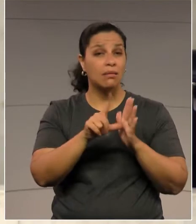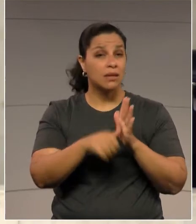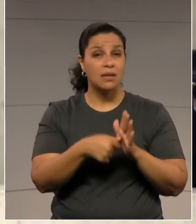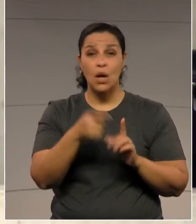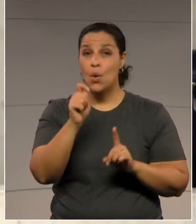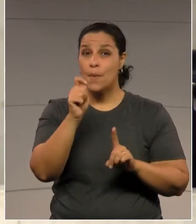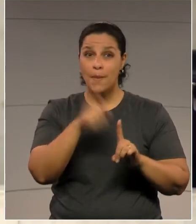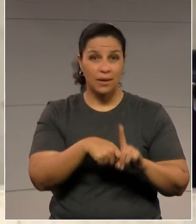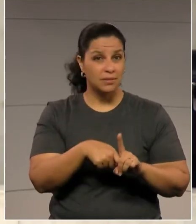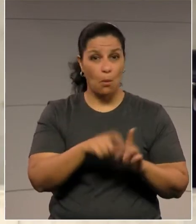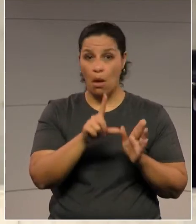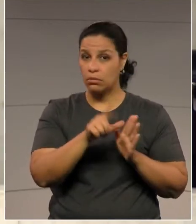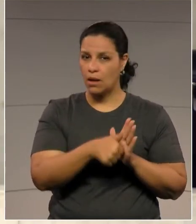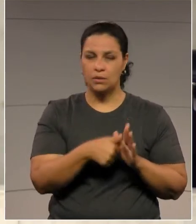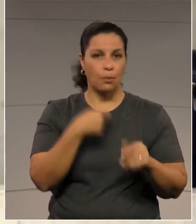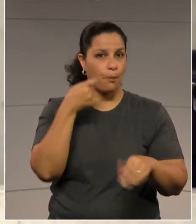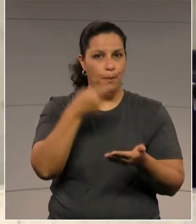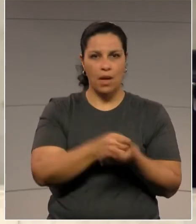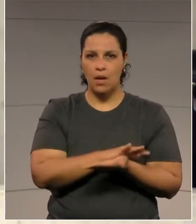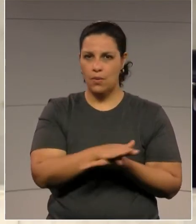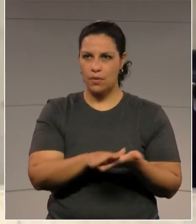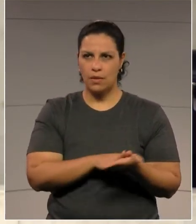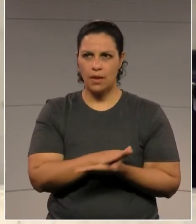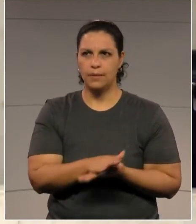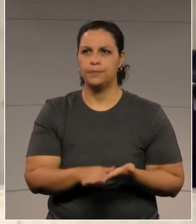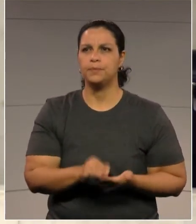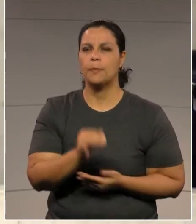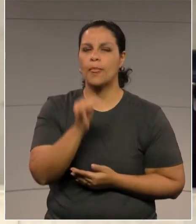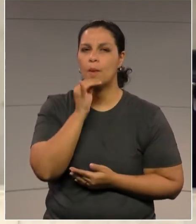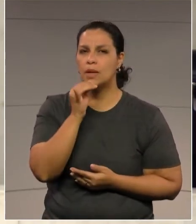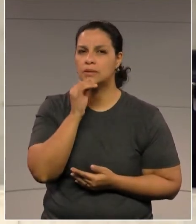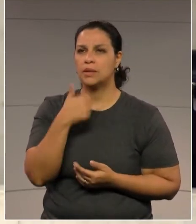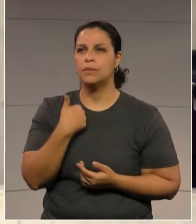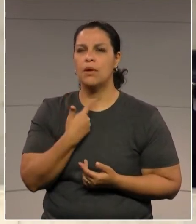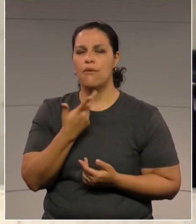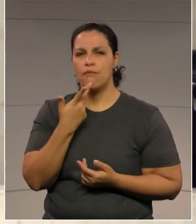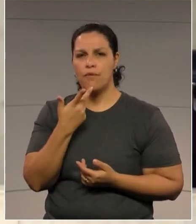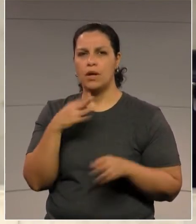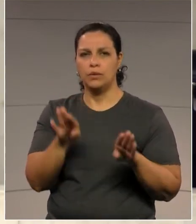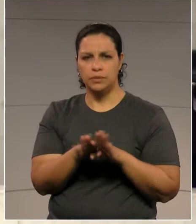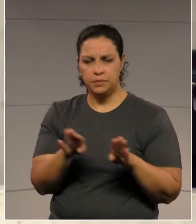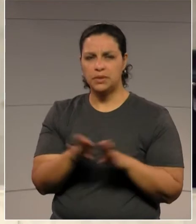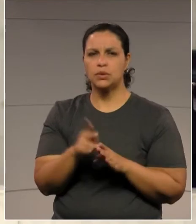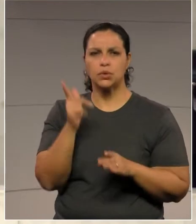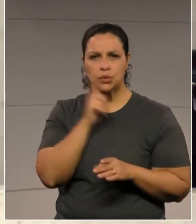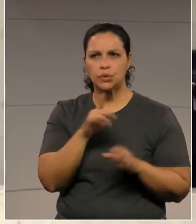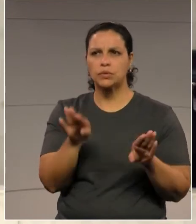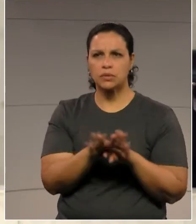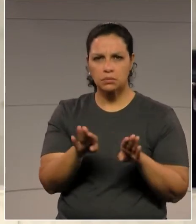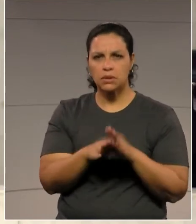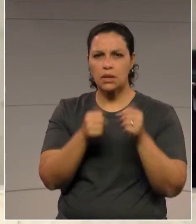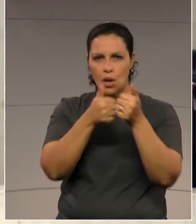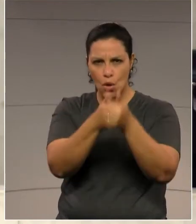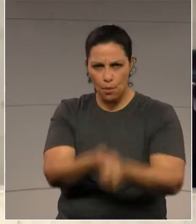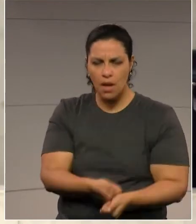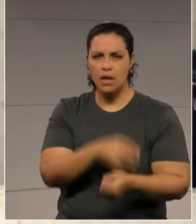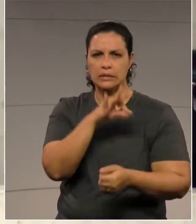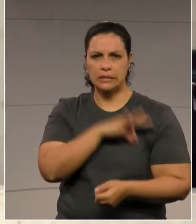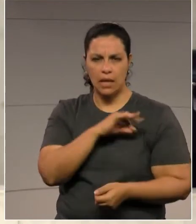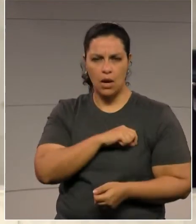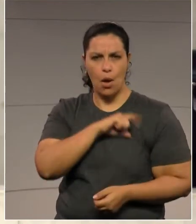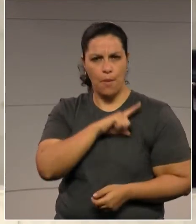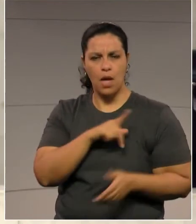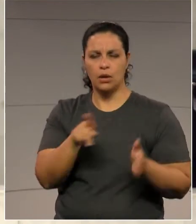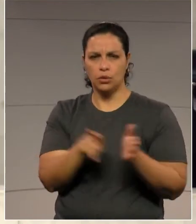cair em uma generosidade. Vamos fazer, acompanhar incrementos de